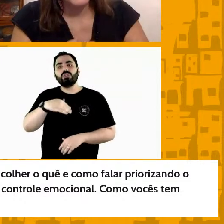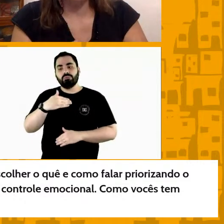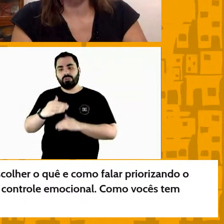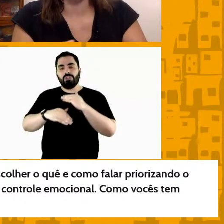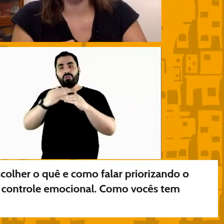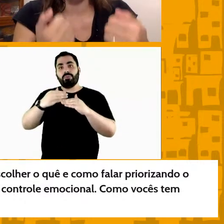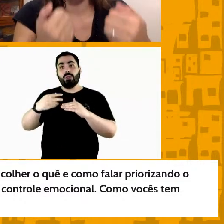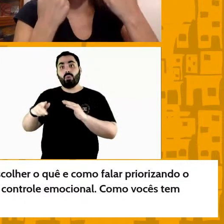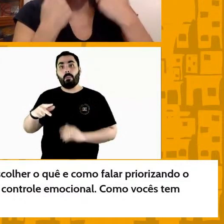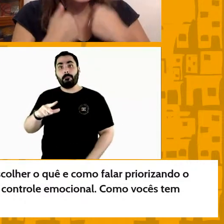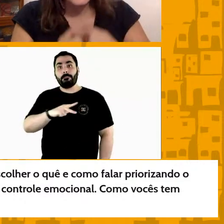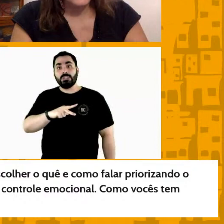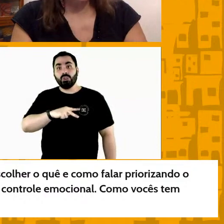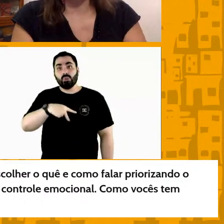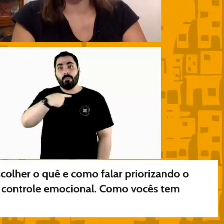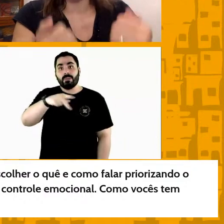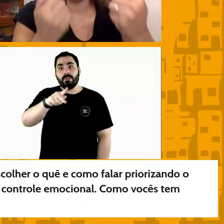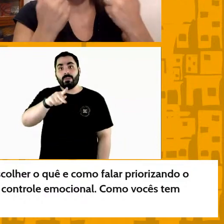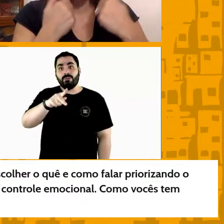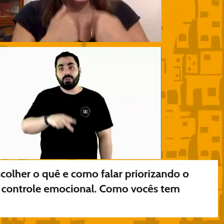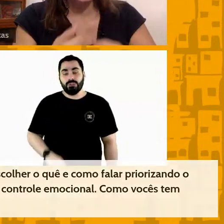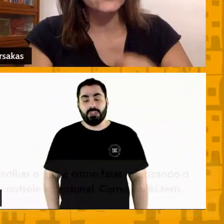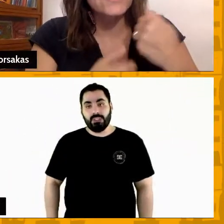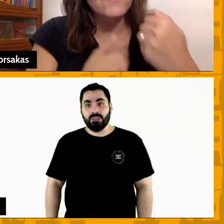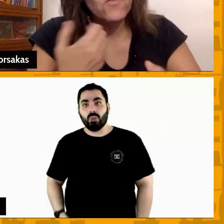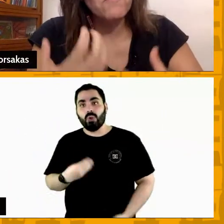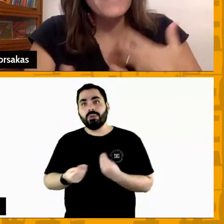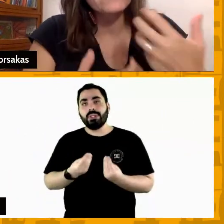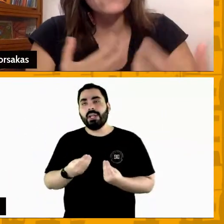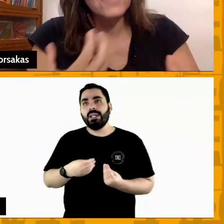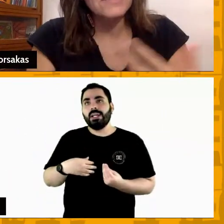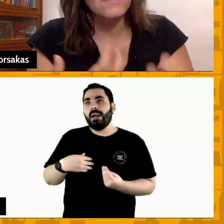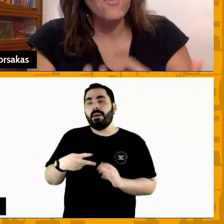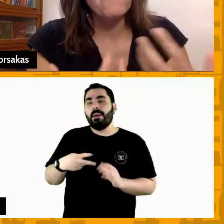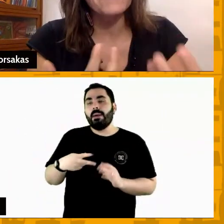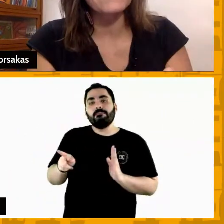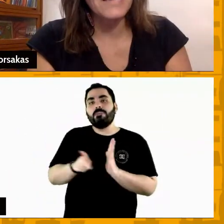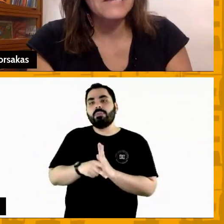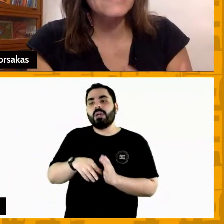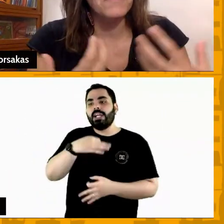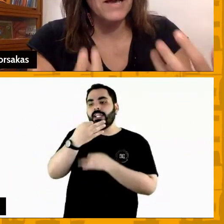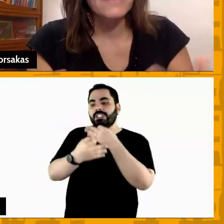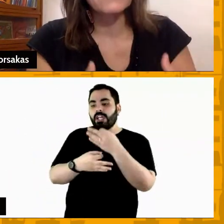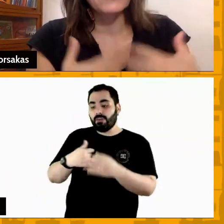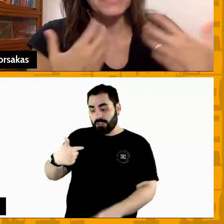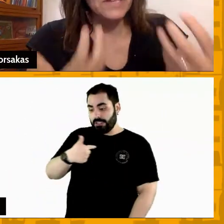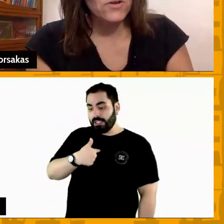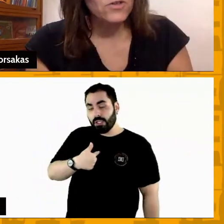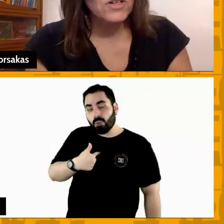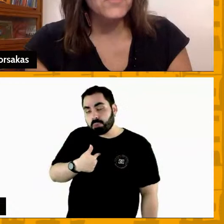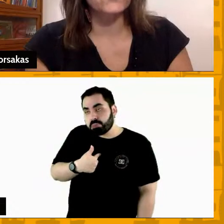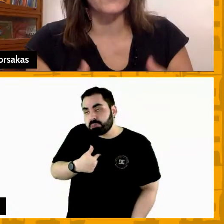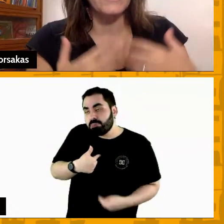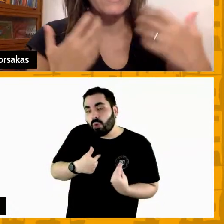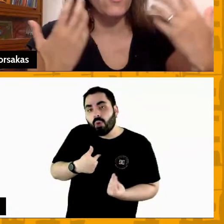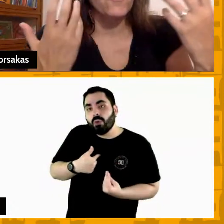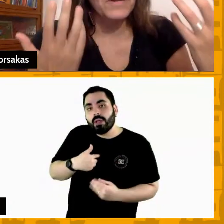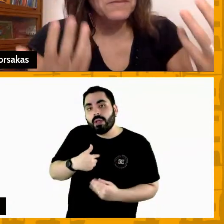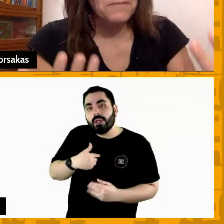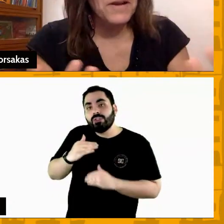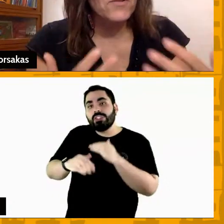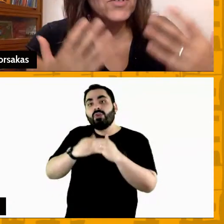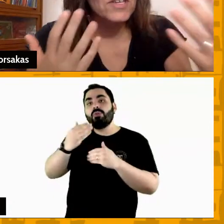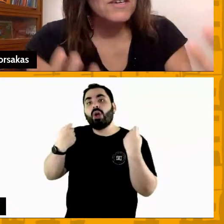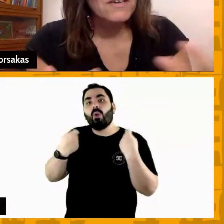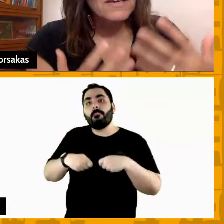autoconhecimento de de autocrítica e de desenvolvimento dessa competência para para ter controle emocional